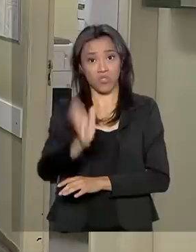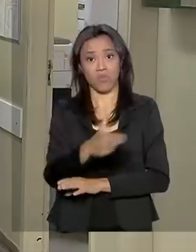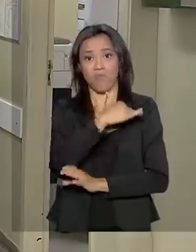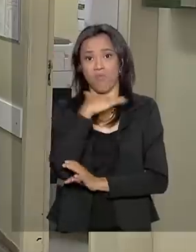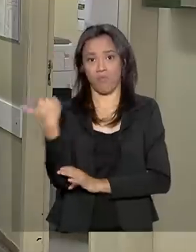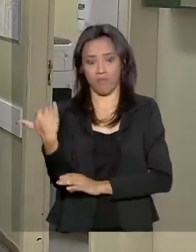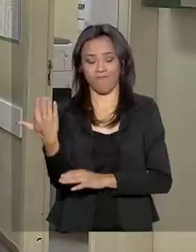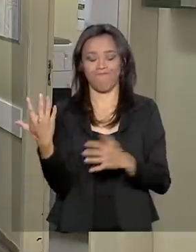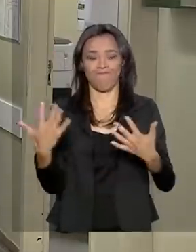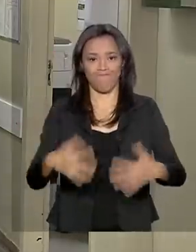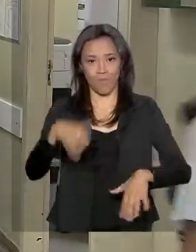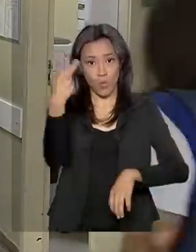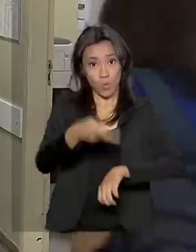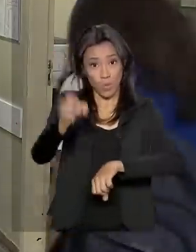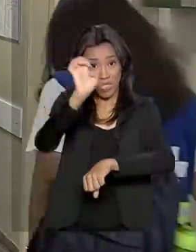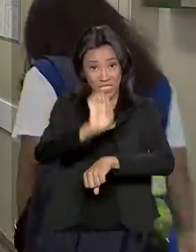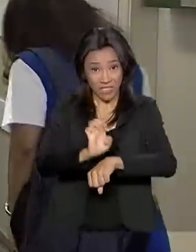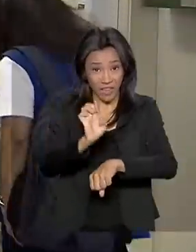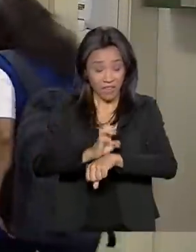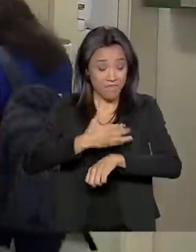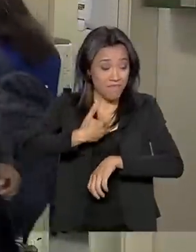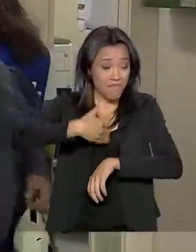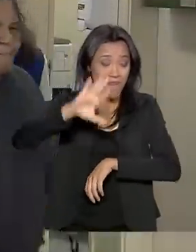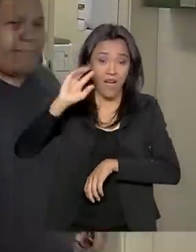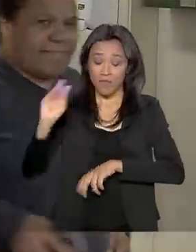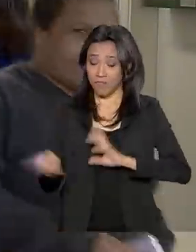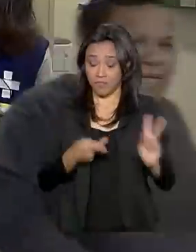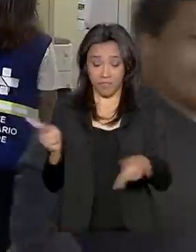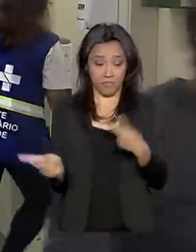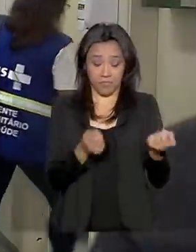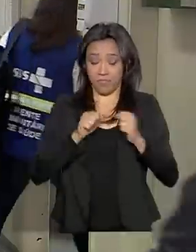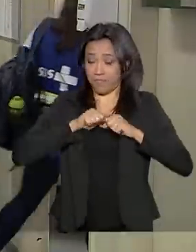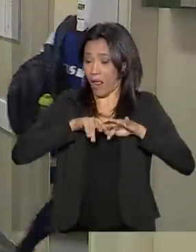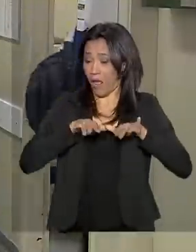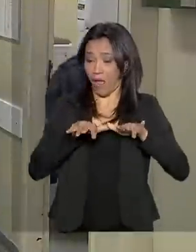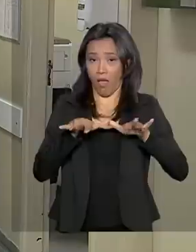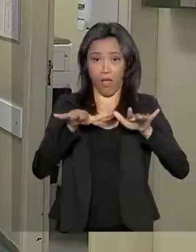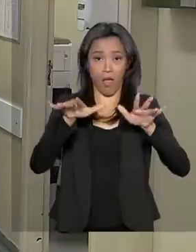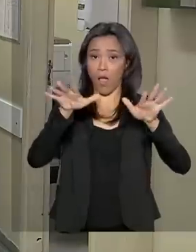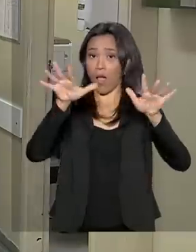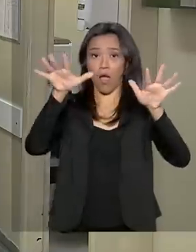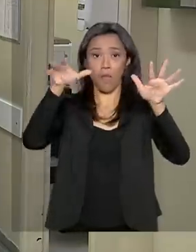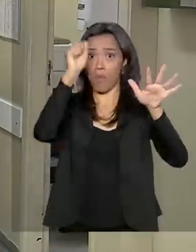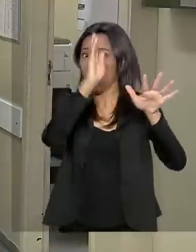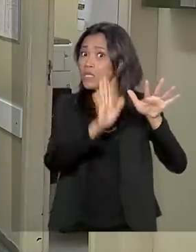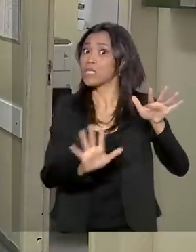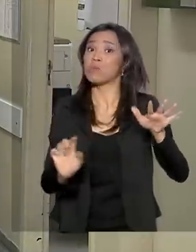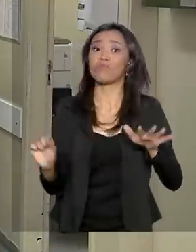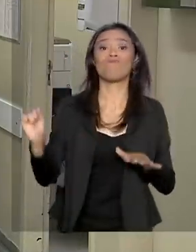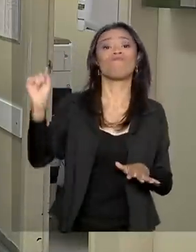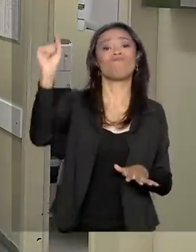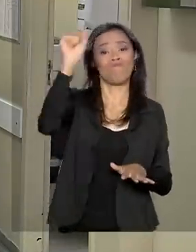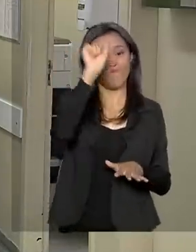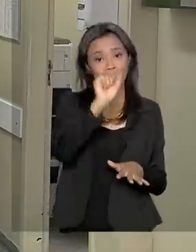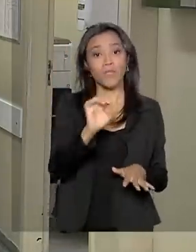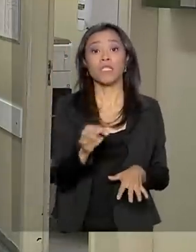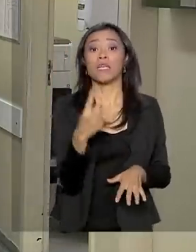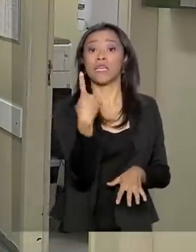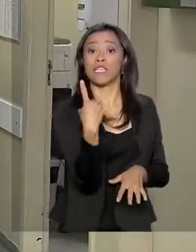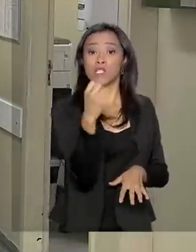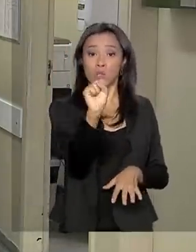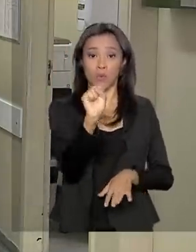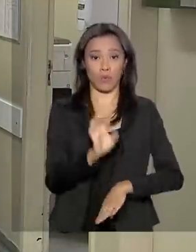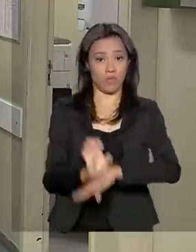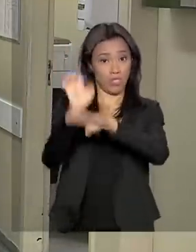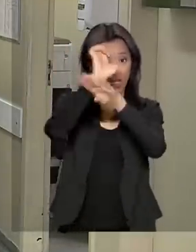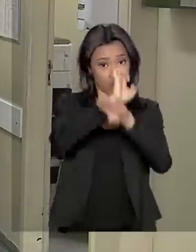estado é o mais afetado pelo sarampo, mas ele se espalha por todo o Brasil e já está presente em 18 estados.